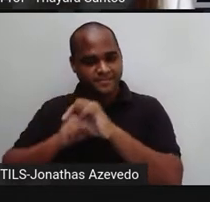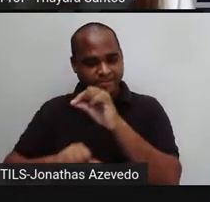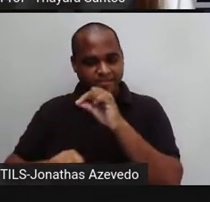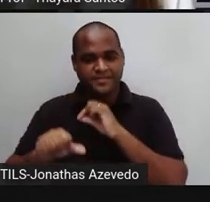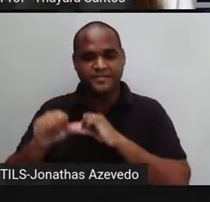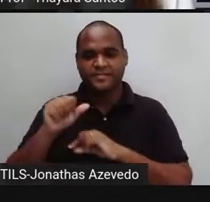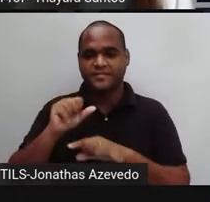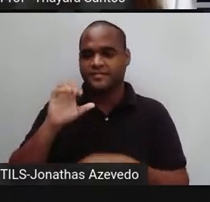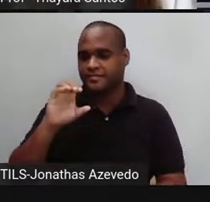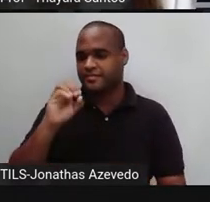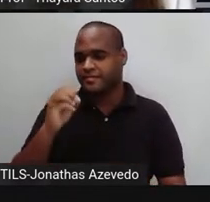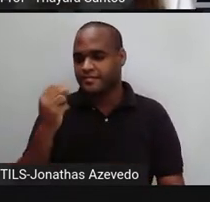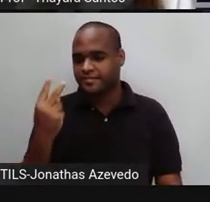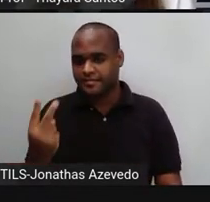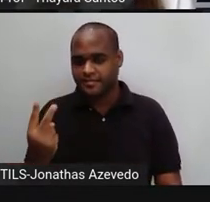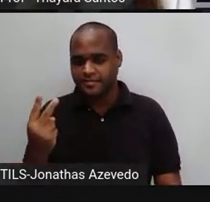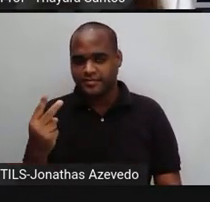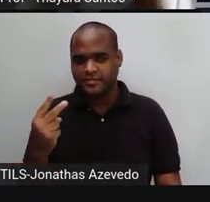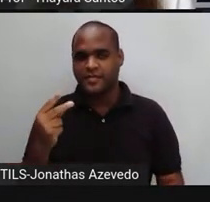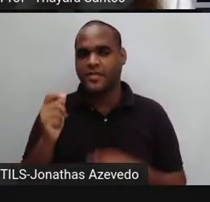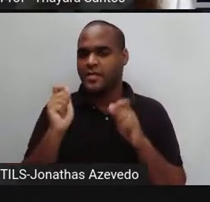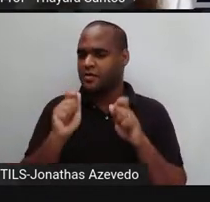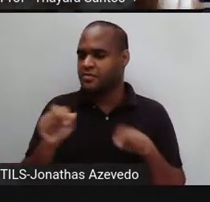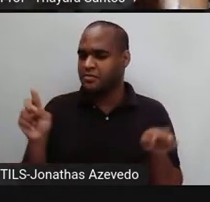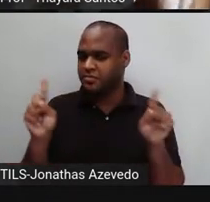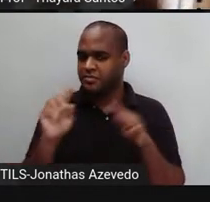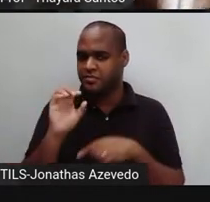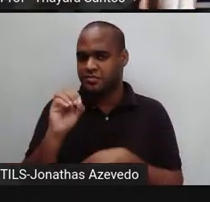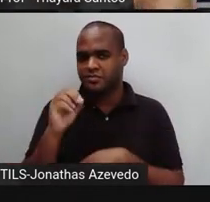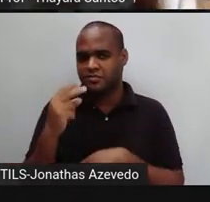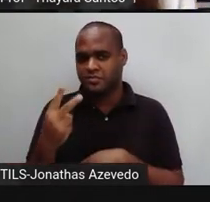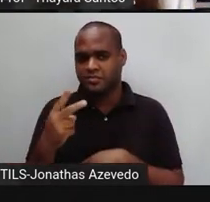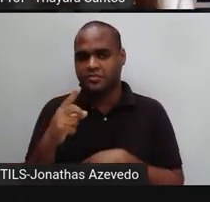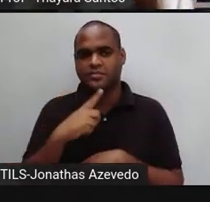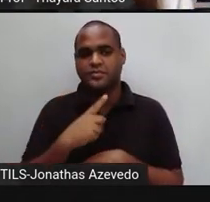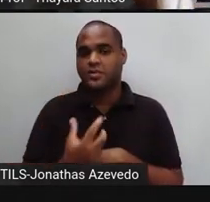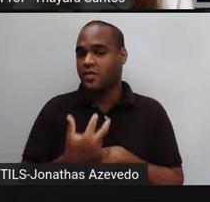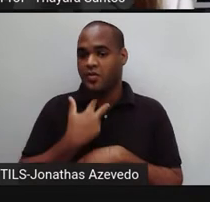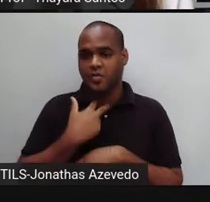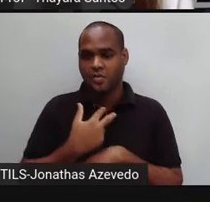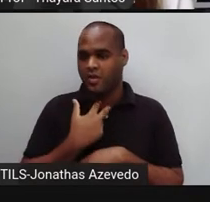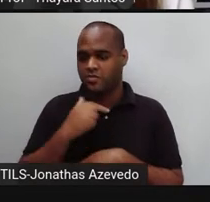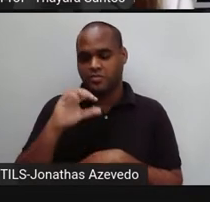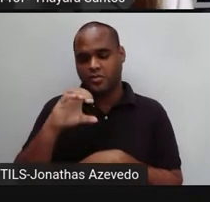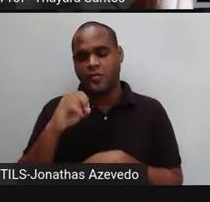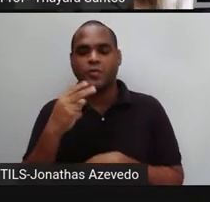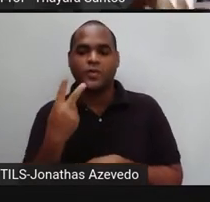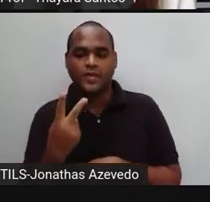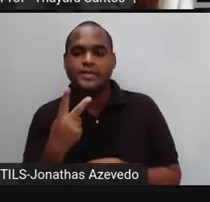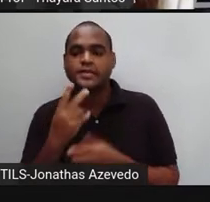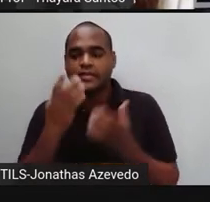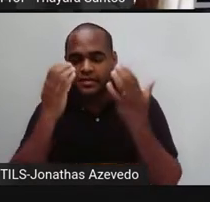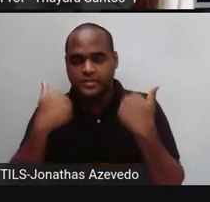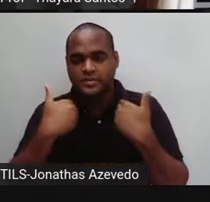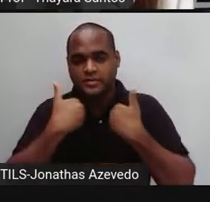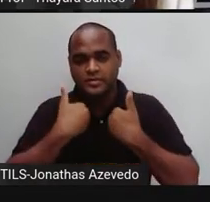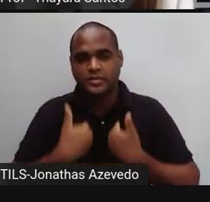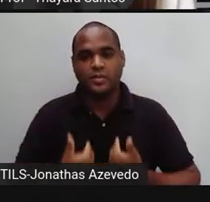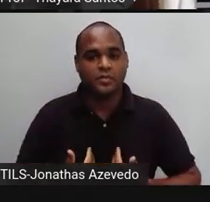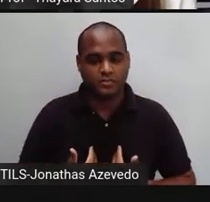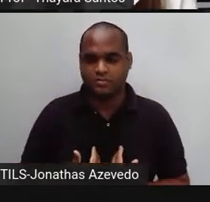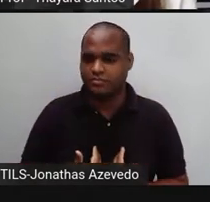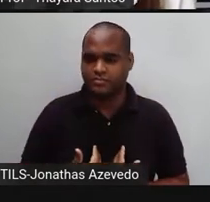é liberado o gás carbônico. A gente não precisa do gás carbônico, inclusive a gente não pode acumular esse gás carbônico no nosso